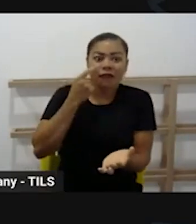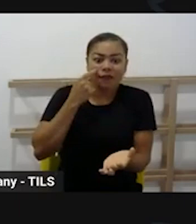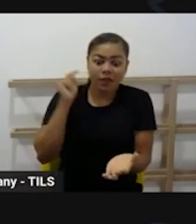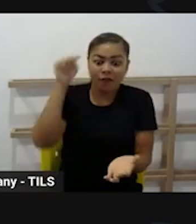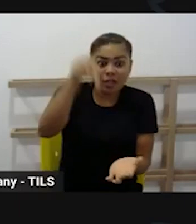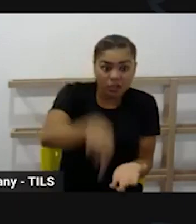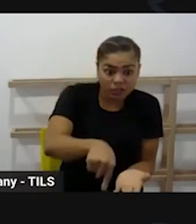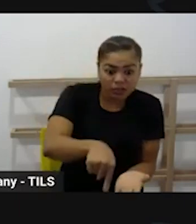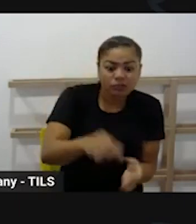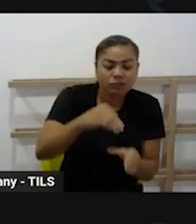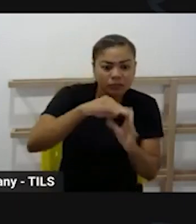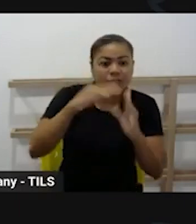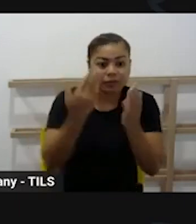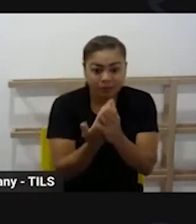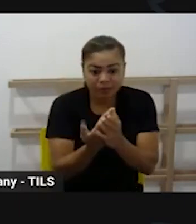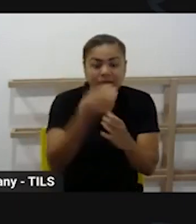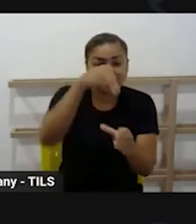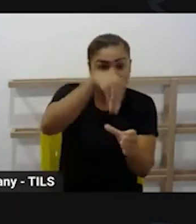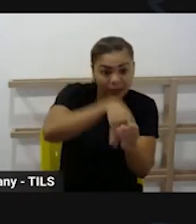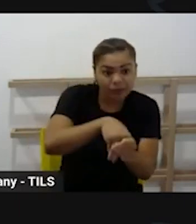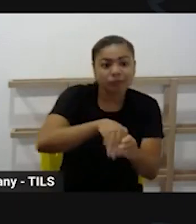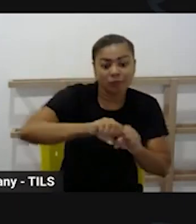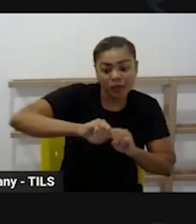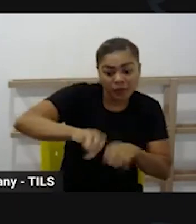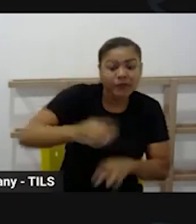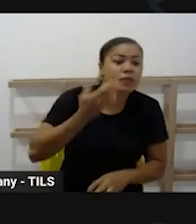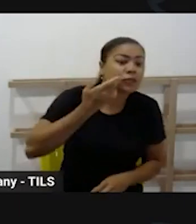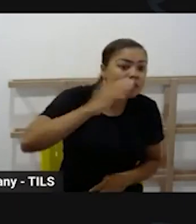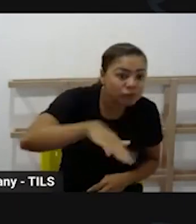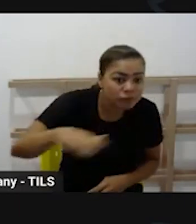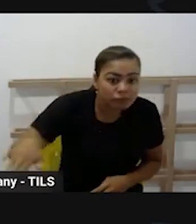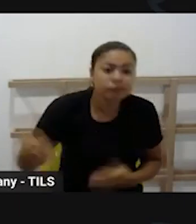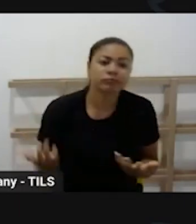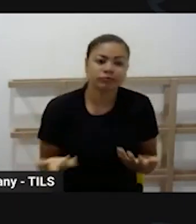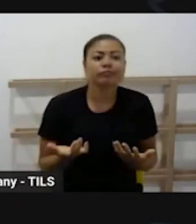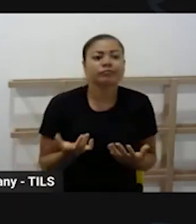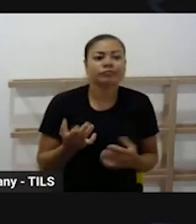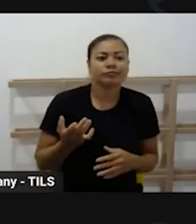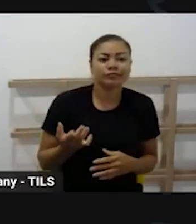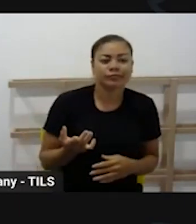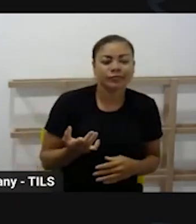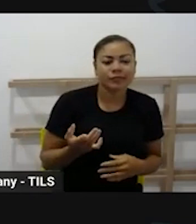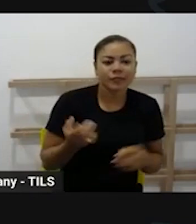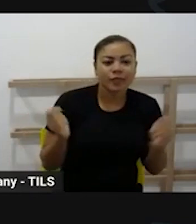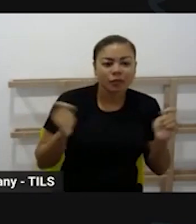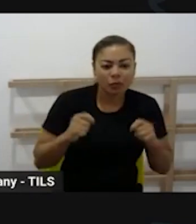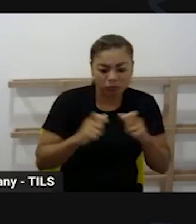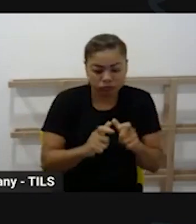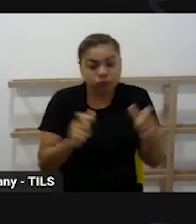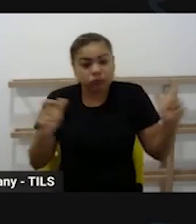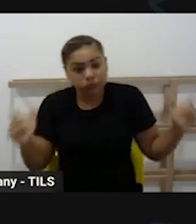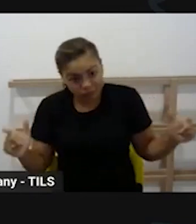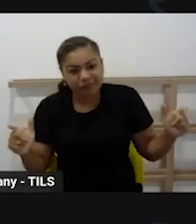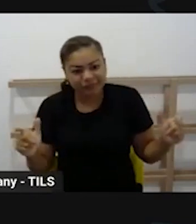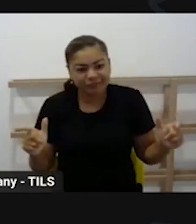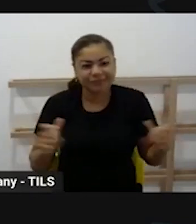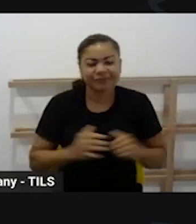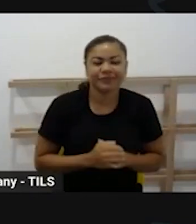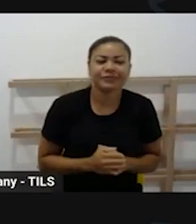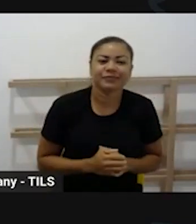infantil dentro desse espaço de criação, de autoria. Então, é nisso que a gente acredita.